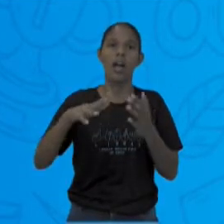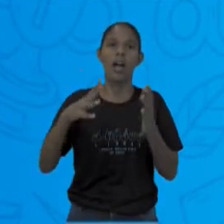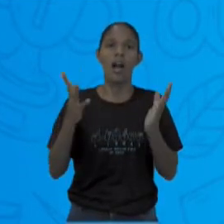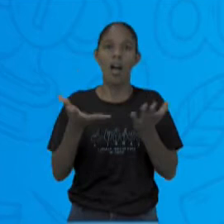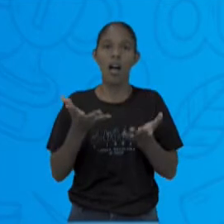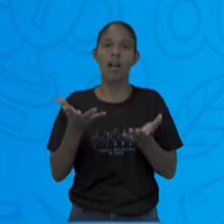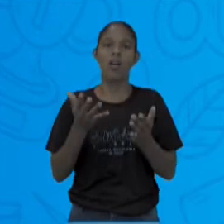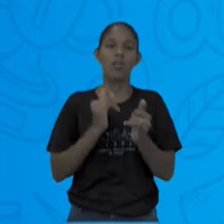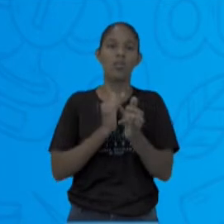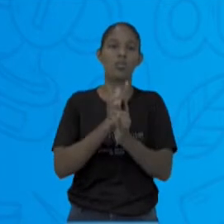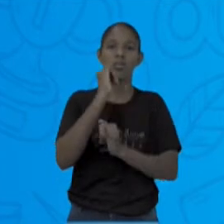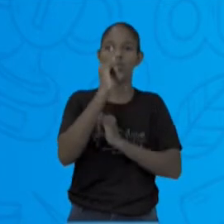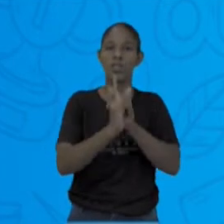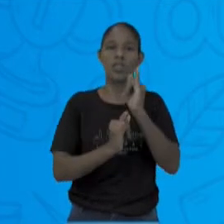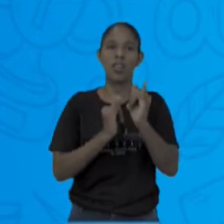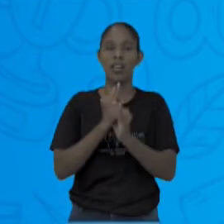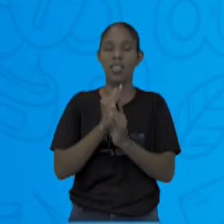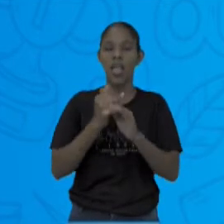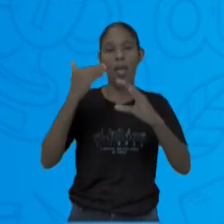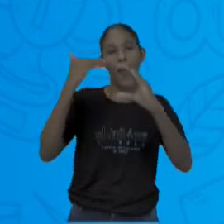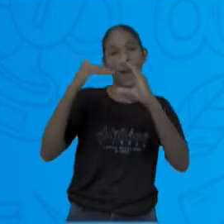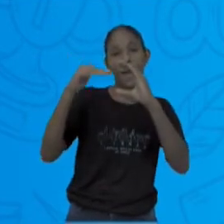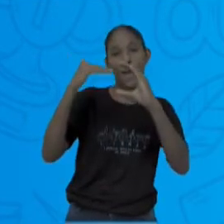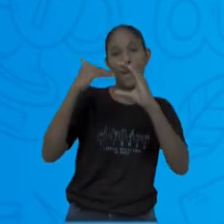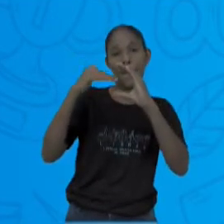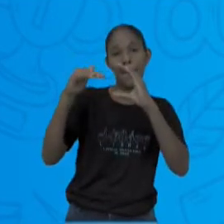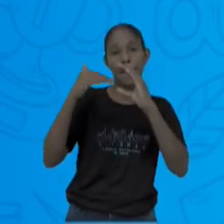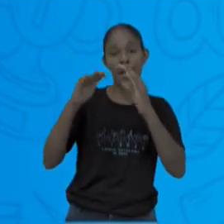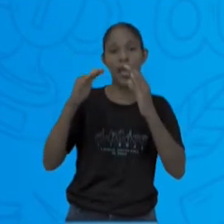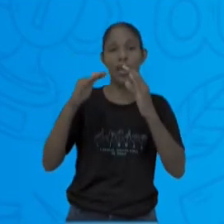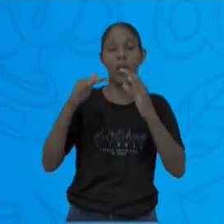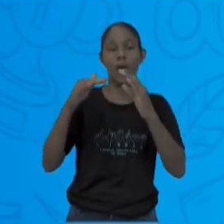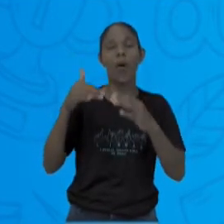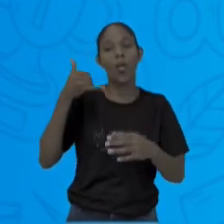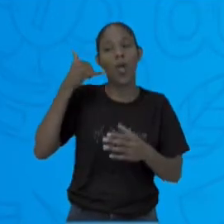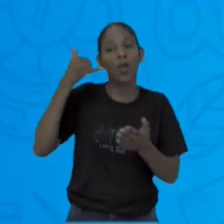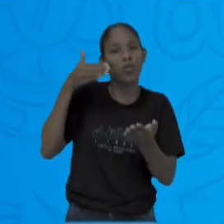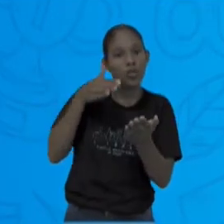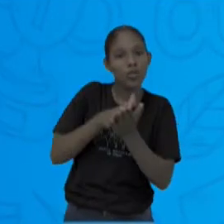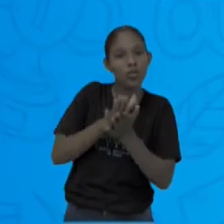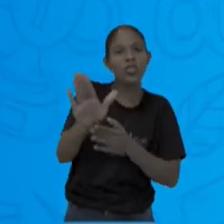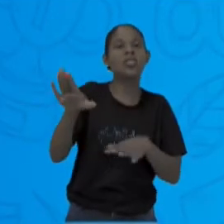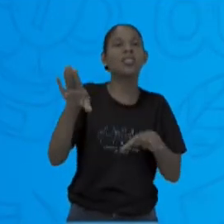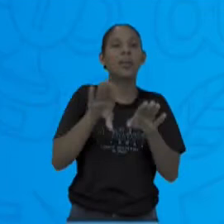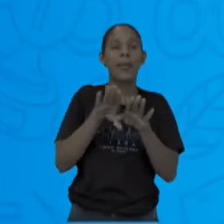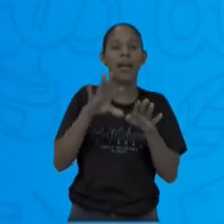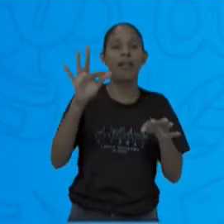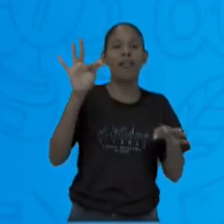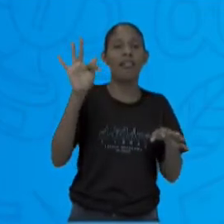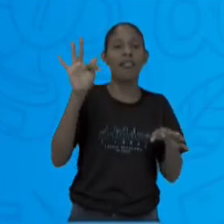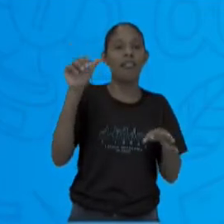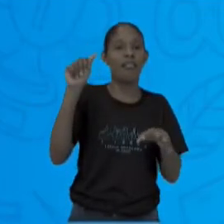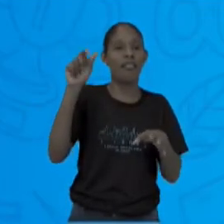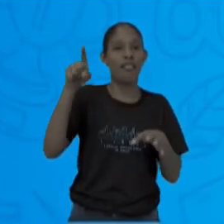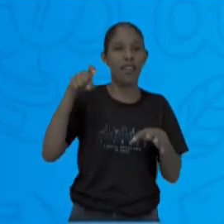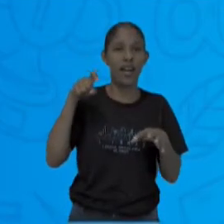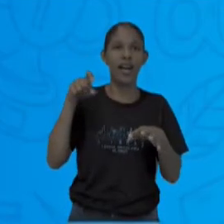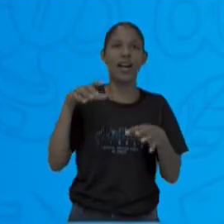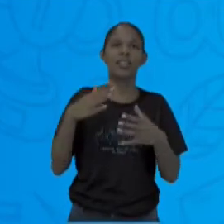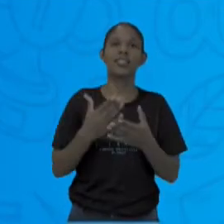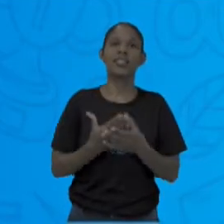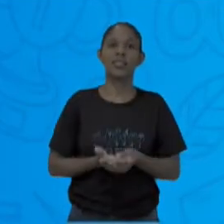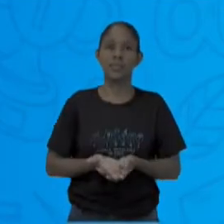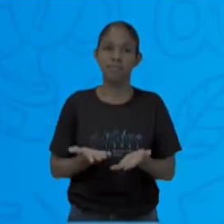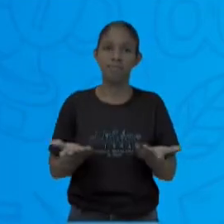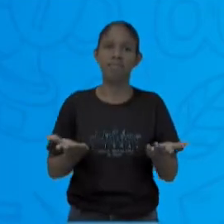mensagem de fax, que antigamente a gente usava muitas cartas, que era o meio físico. Hoje em dia, o a gente usa? O e